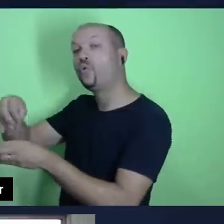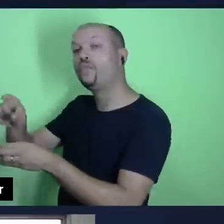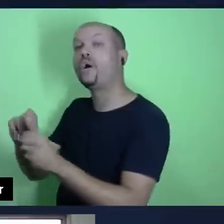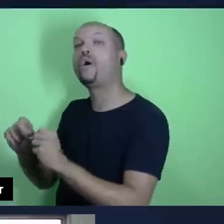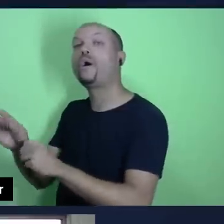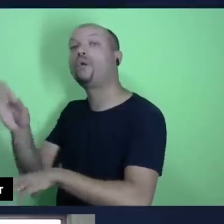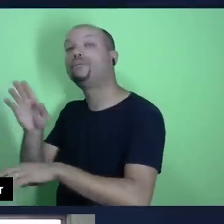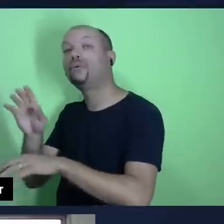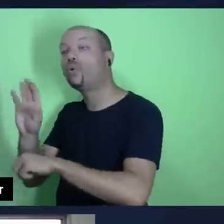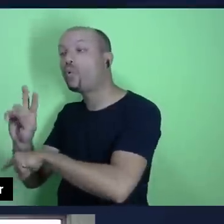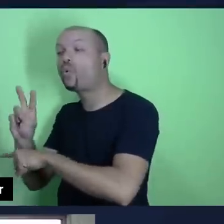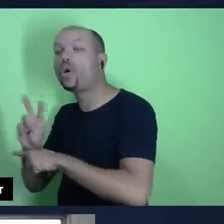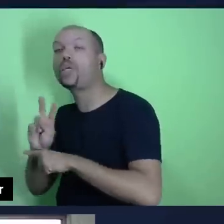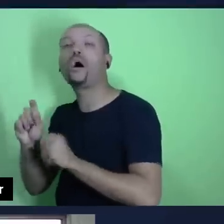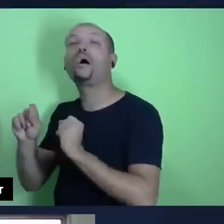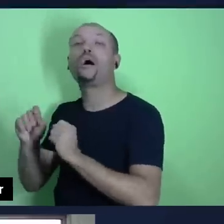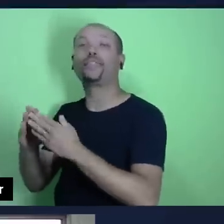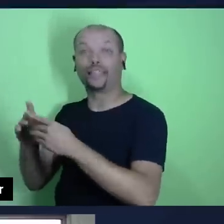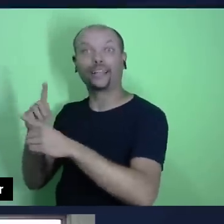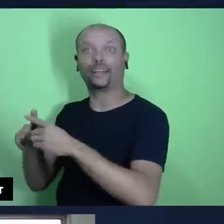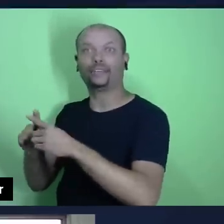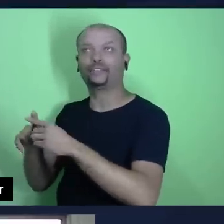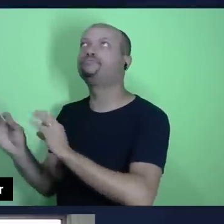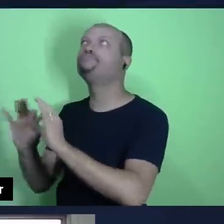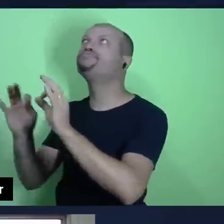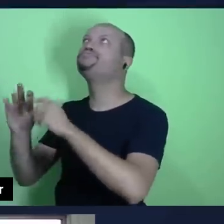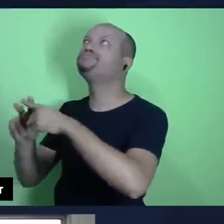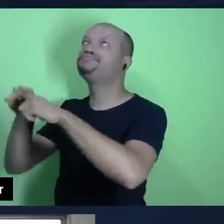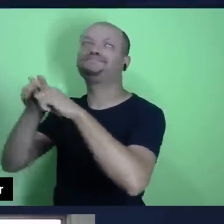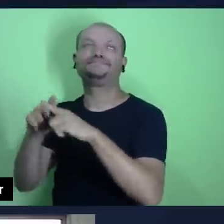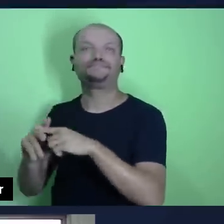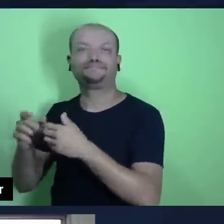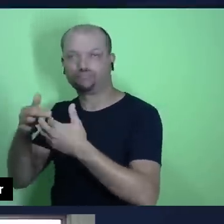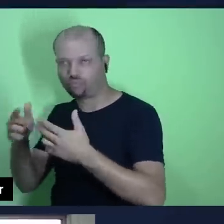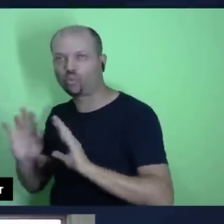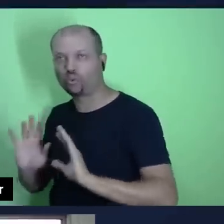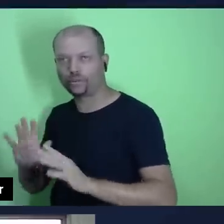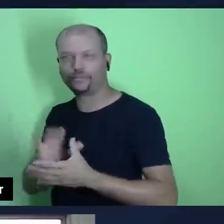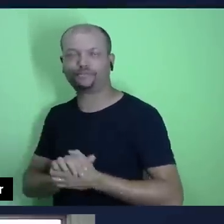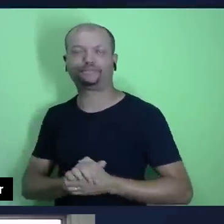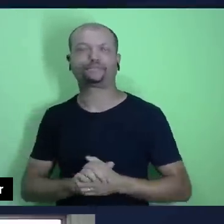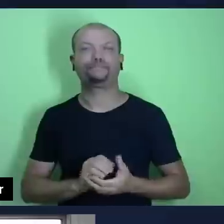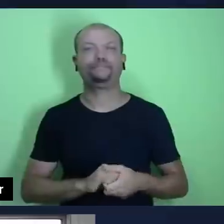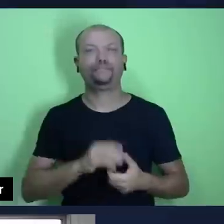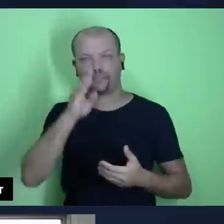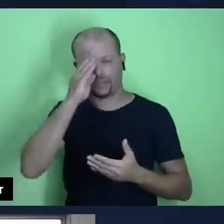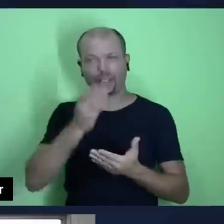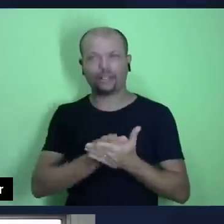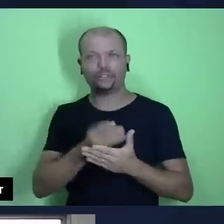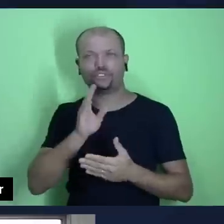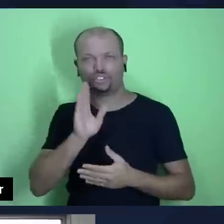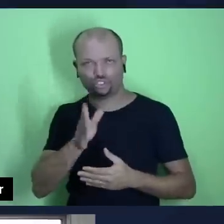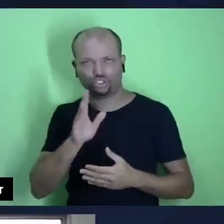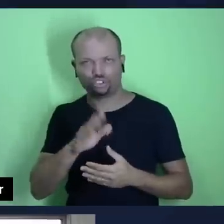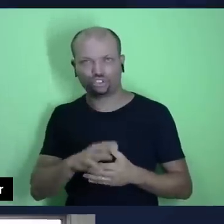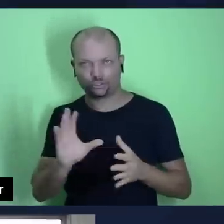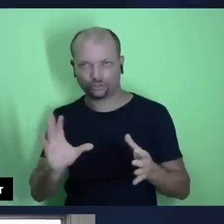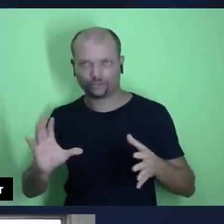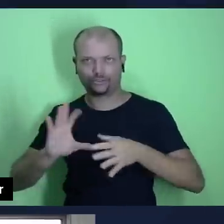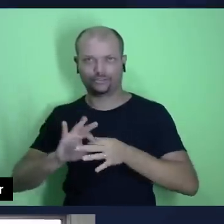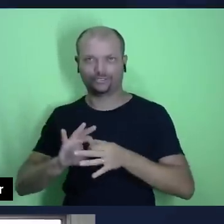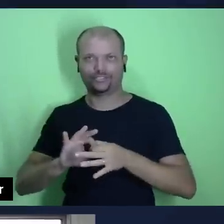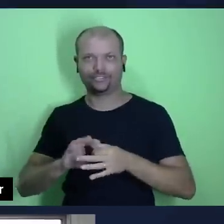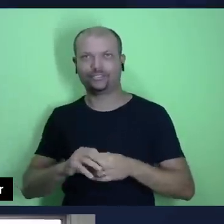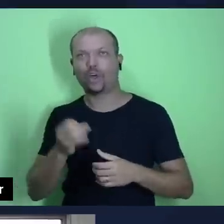da casa do senhor. A gente encontra esse mal aqui às 310. Muito bem. Acredito que a gente pode fazer aqui o link, então, com os textos do Novo